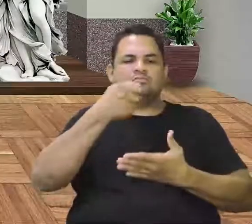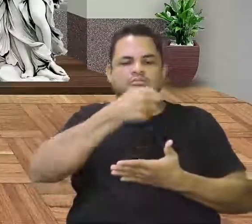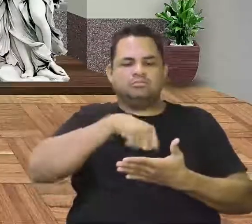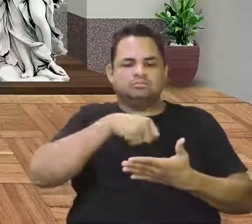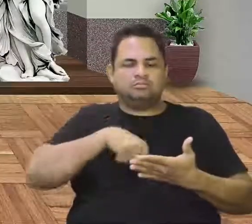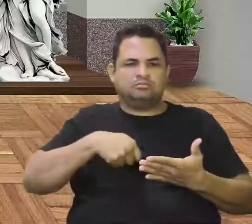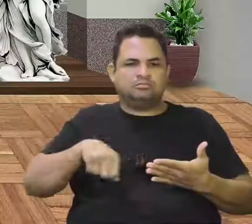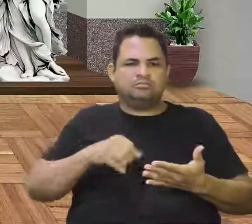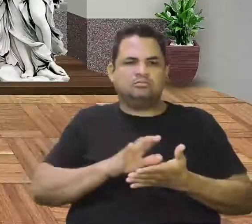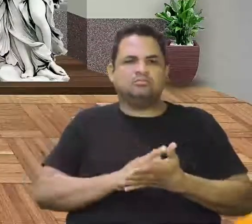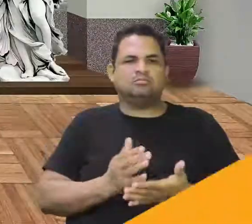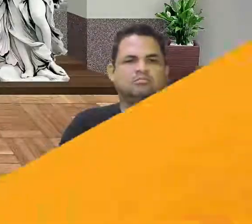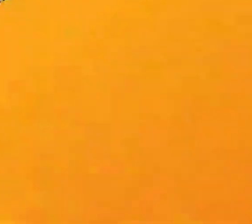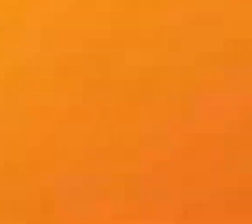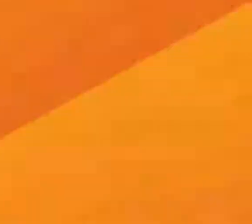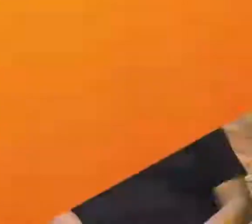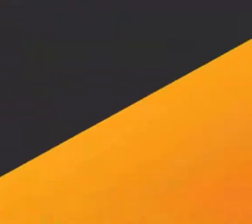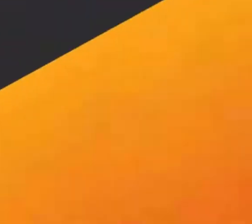lá?